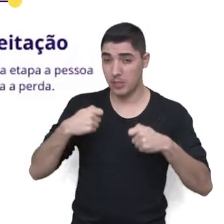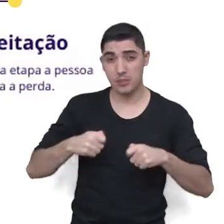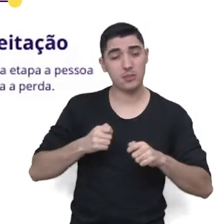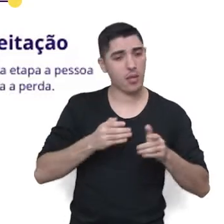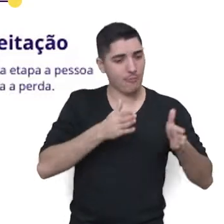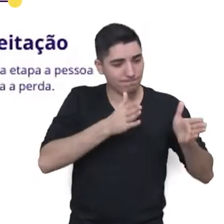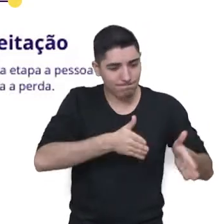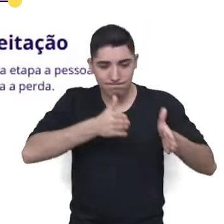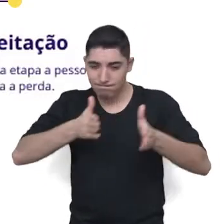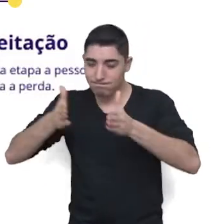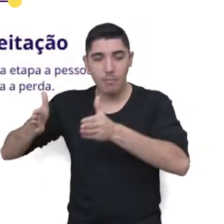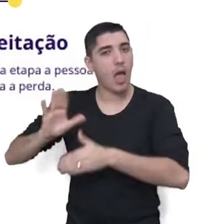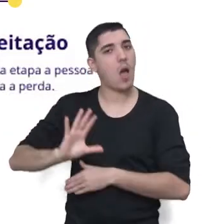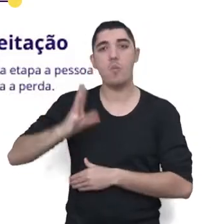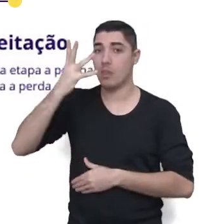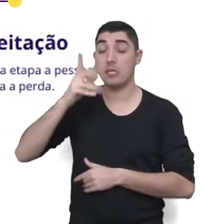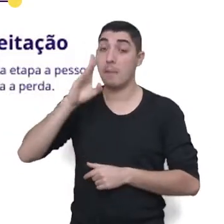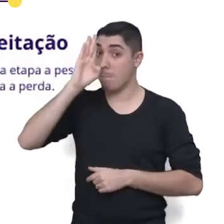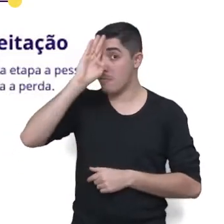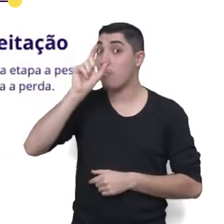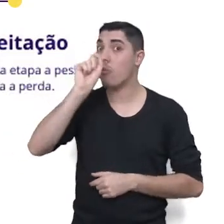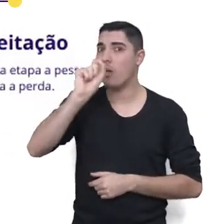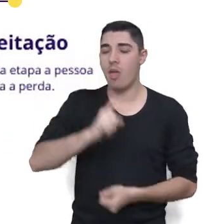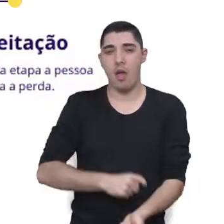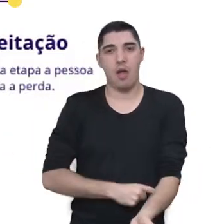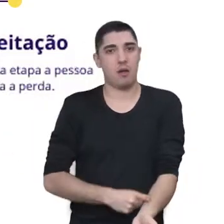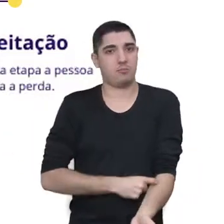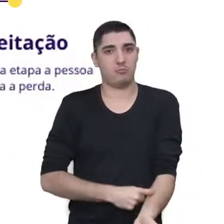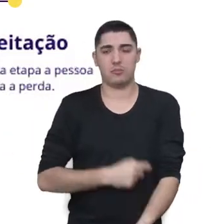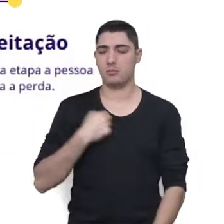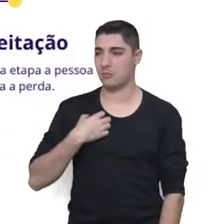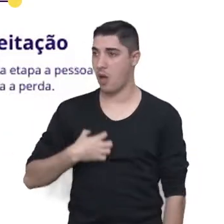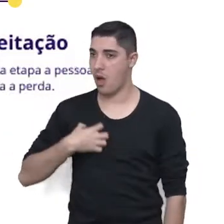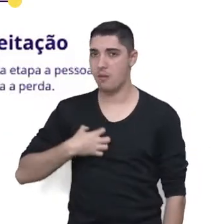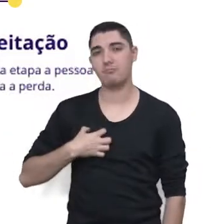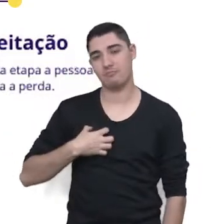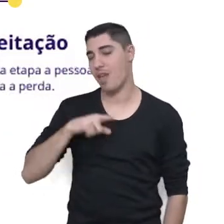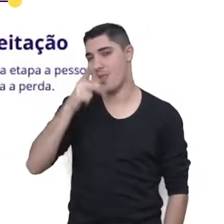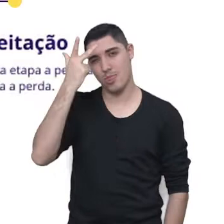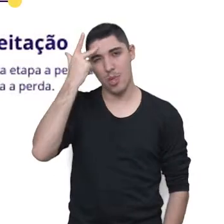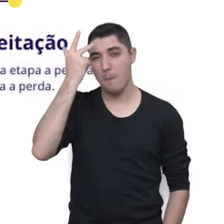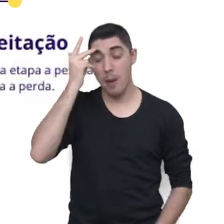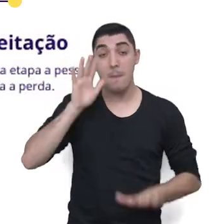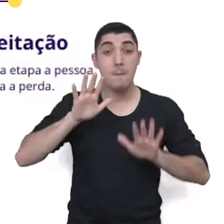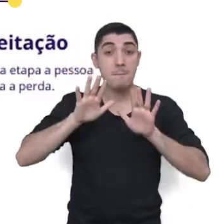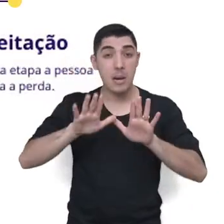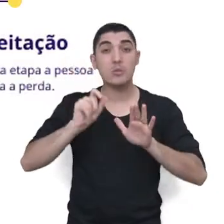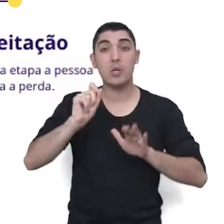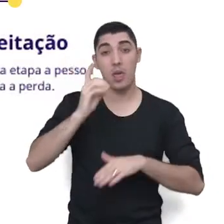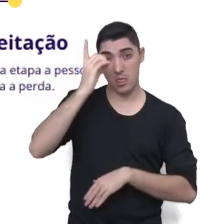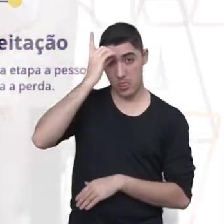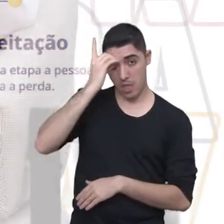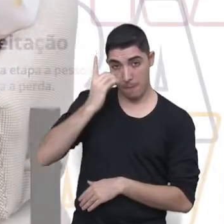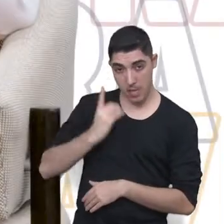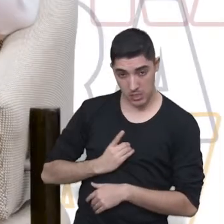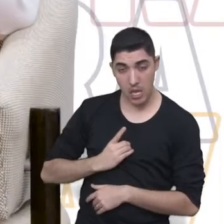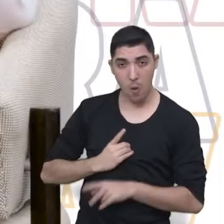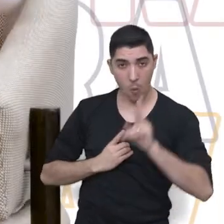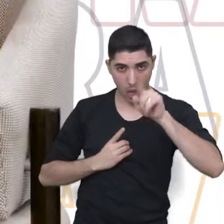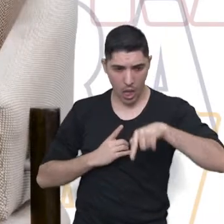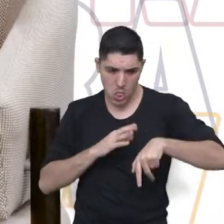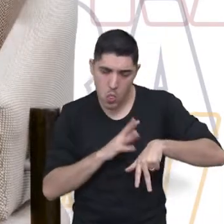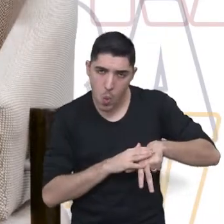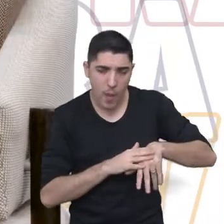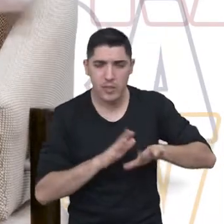todas essas fases. Principalmente da raiva. A gente fica muito zangado. Mas o estado que a gente chama de depressão não é a depressão